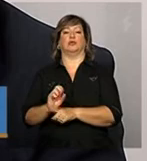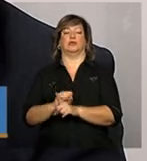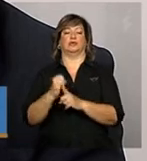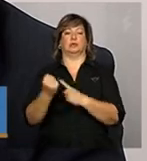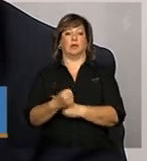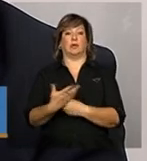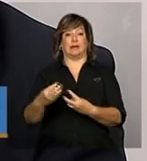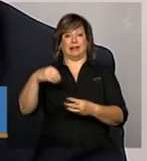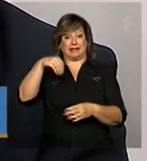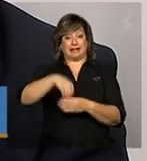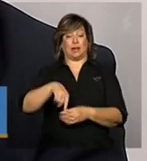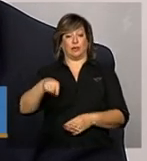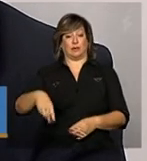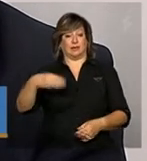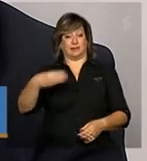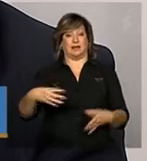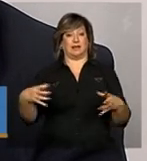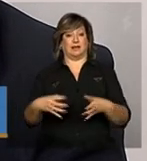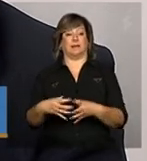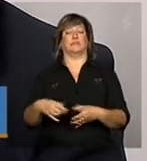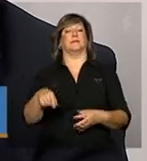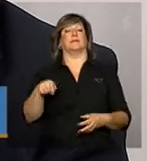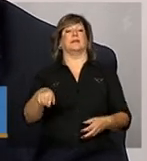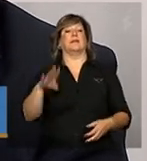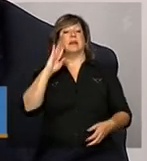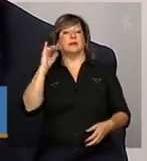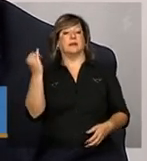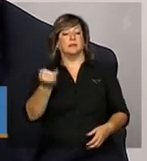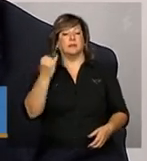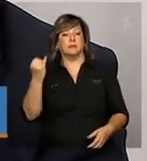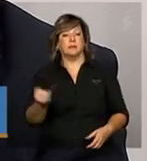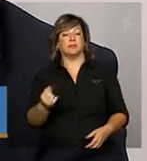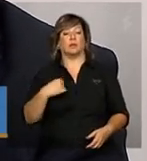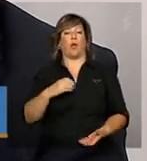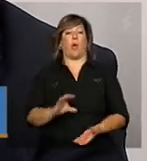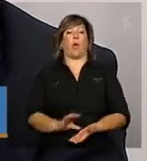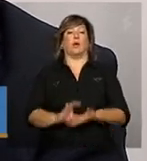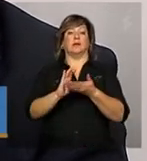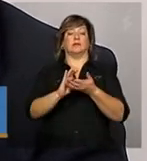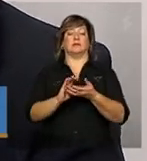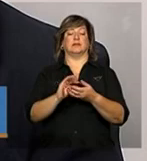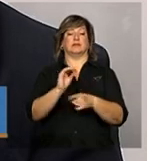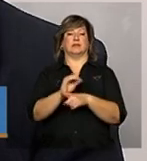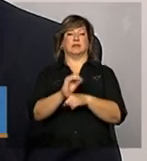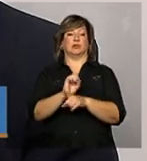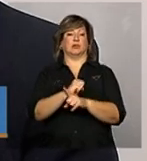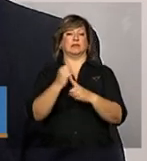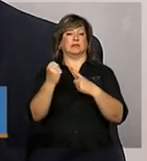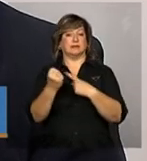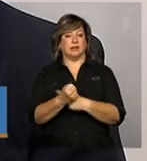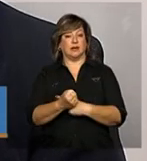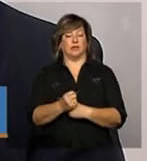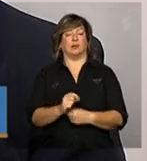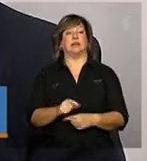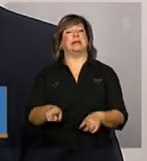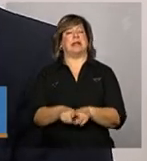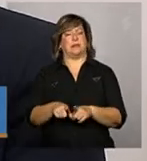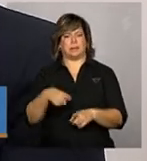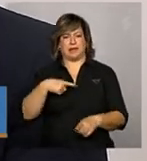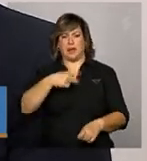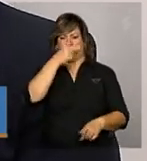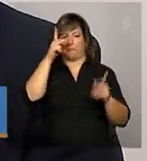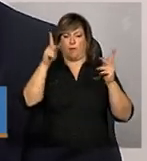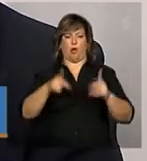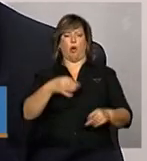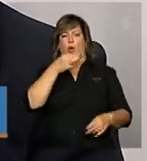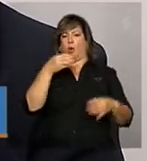o grande pilar é o Conselho Municipal de Assistência Social e o Conselho Estadual de Assistência Social. Claro que também tem a participação da população que todo